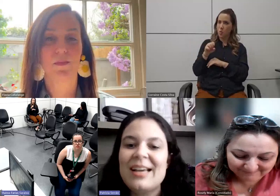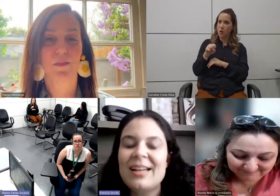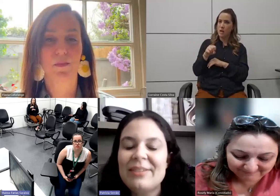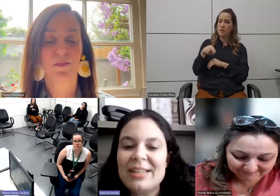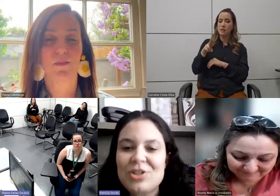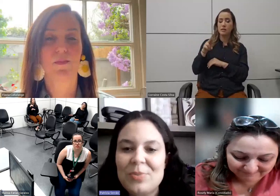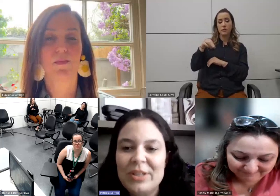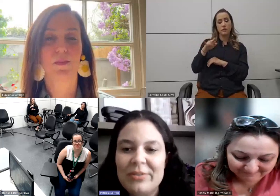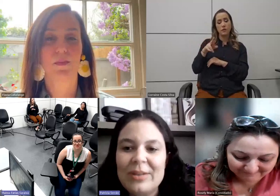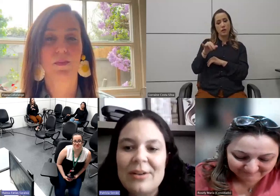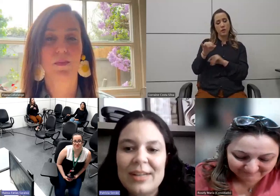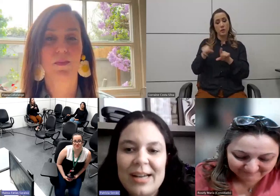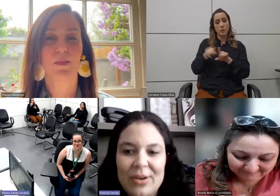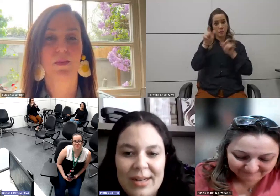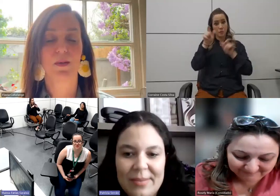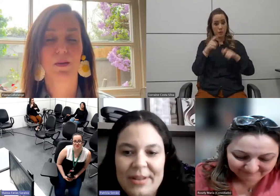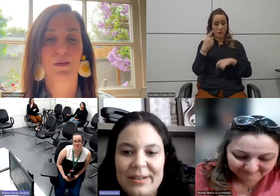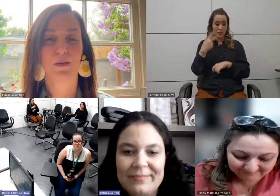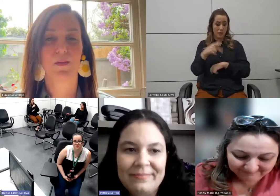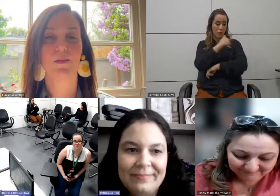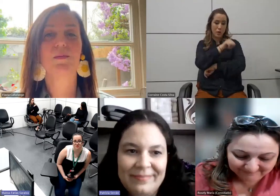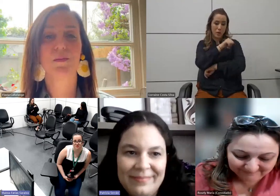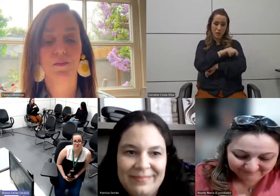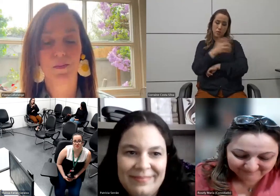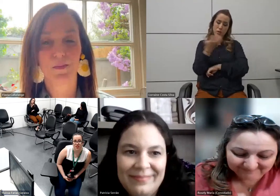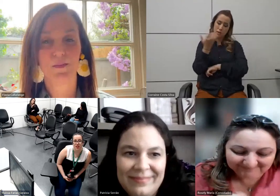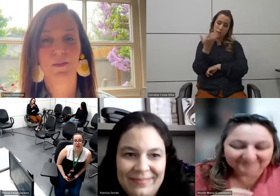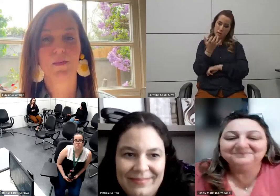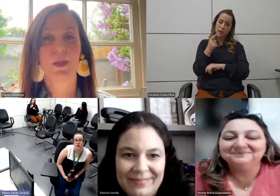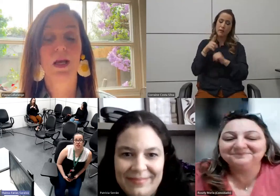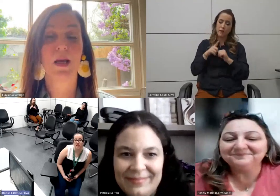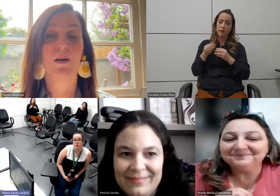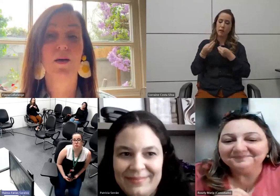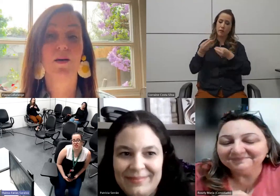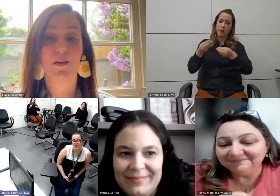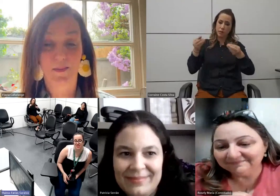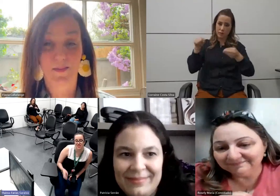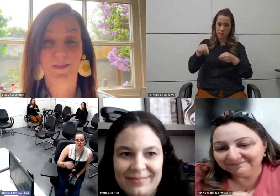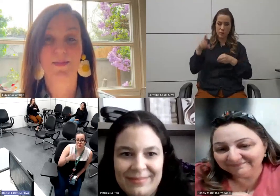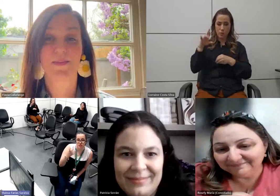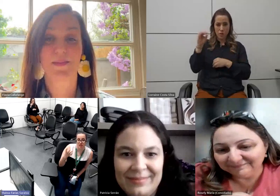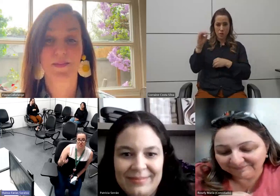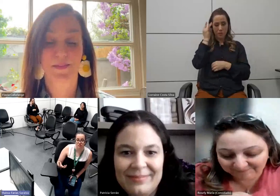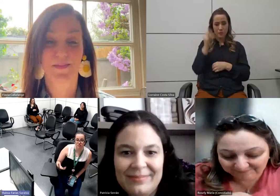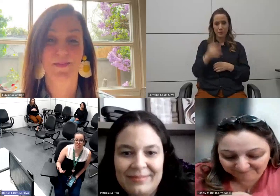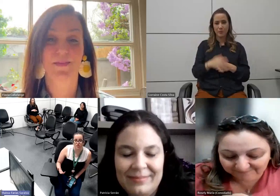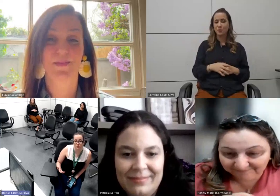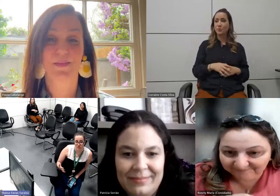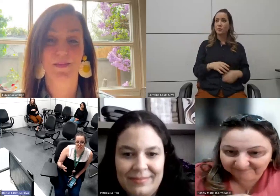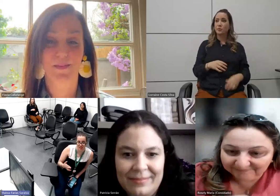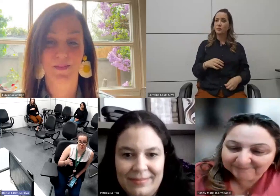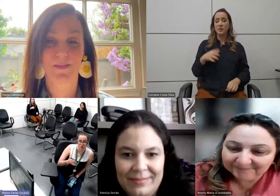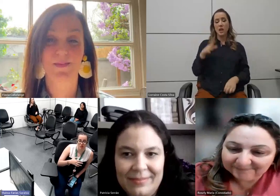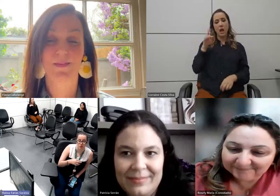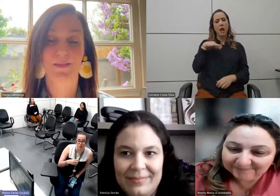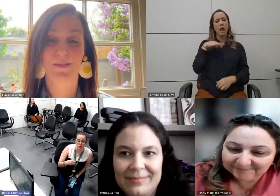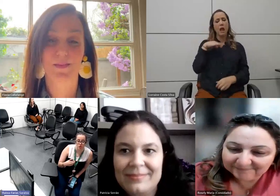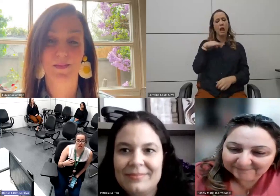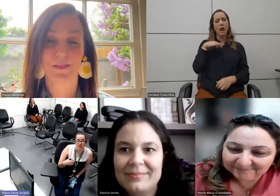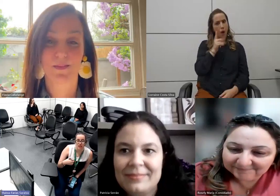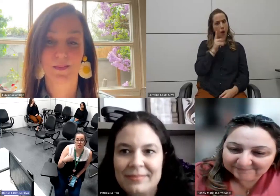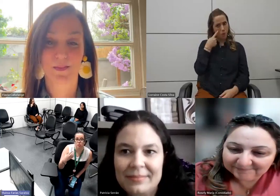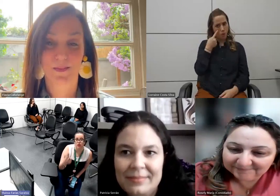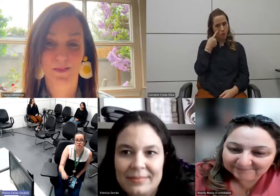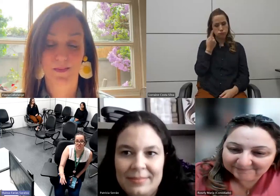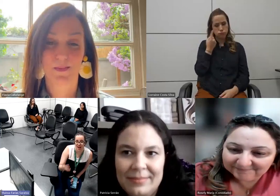cariocas que quiserem vai estar disponível no Largo da Carioca amanhã. É bem interessante ver a fala de vocês a respeito